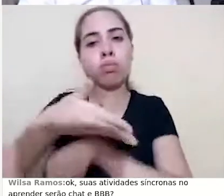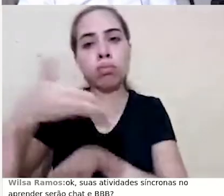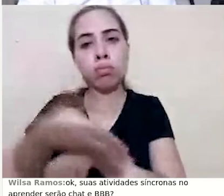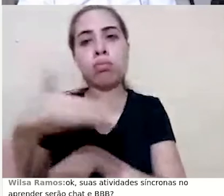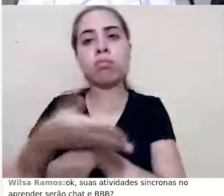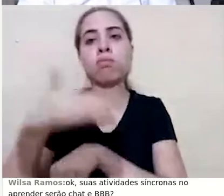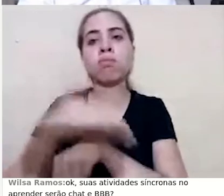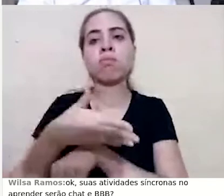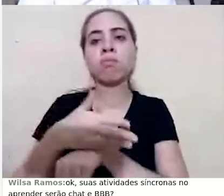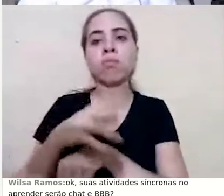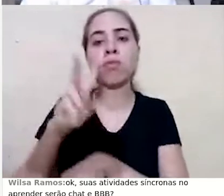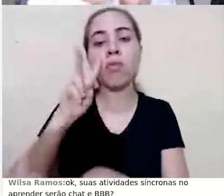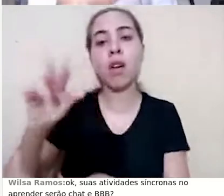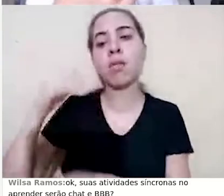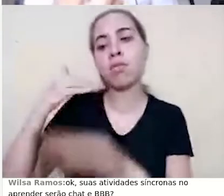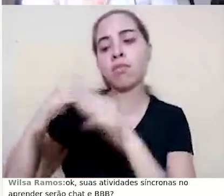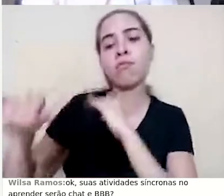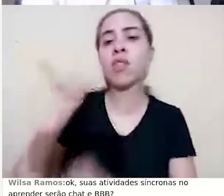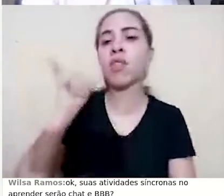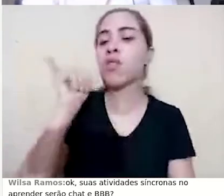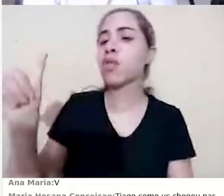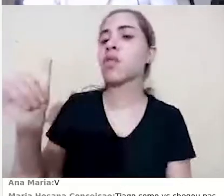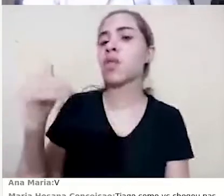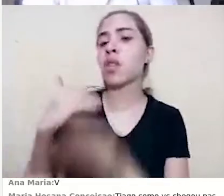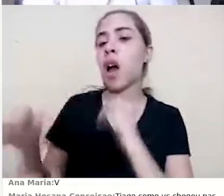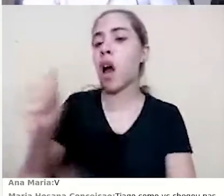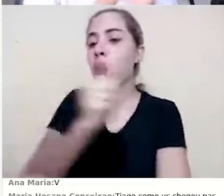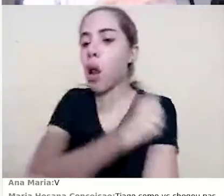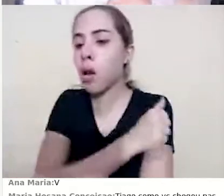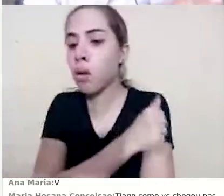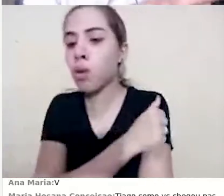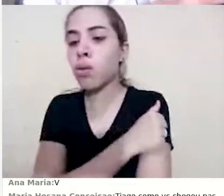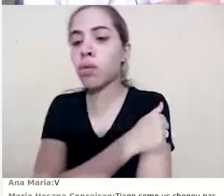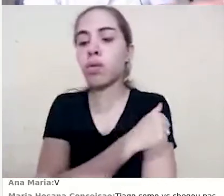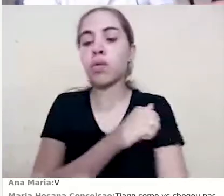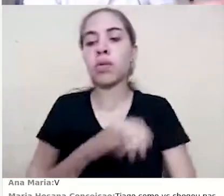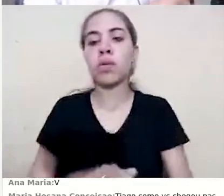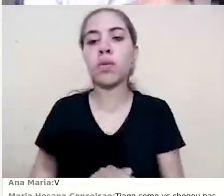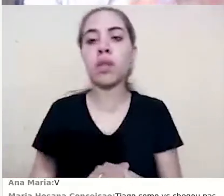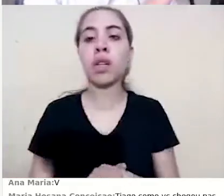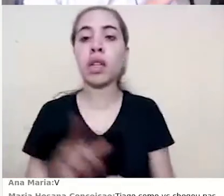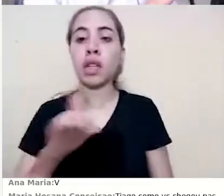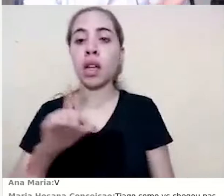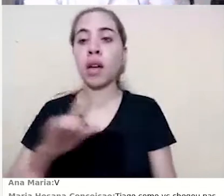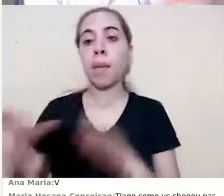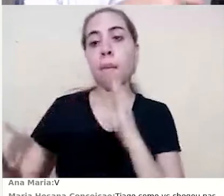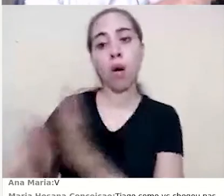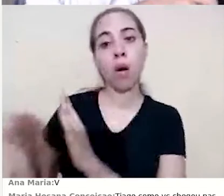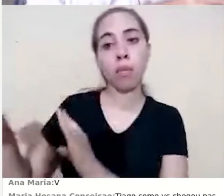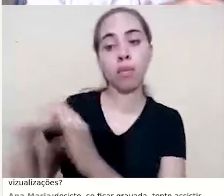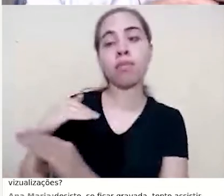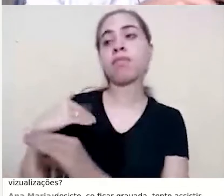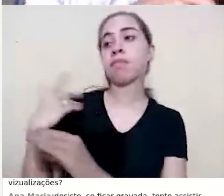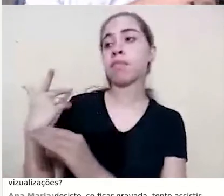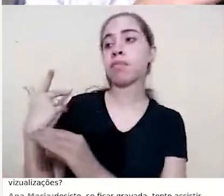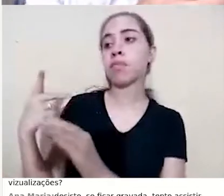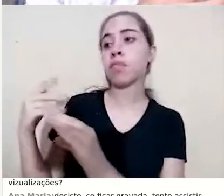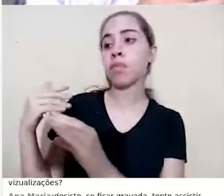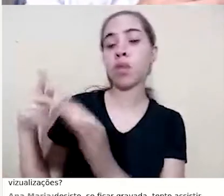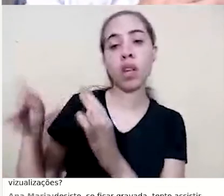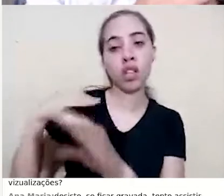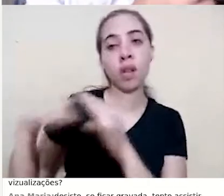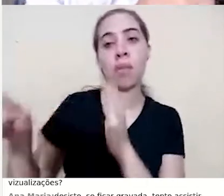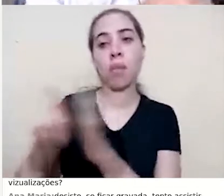envie mensagens para o aluno. Então, essa mensagem vai ser enviada no formato de e-mail, e ele vai receber na caixa postal do e-mail cadastrado na plataforma.